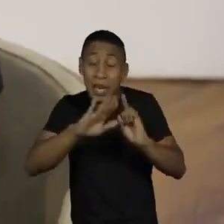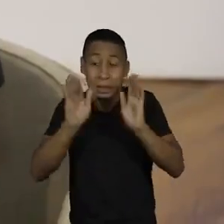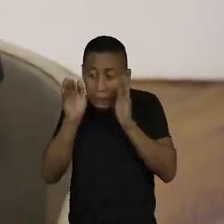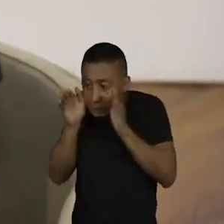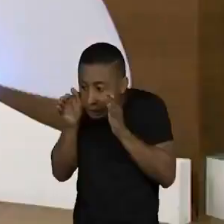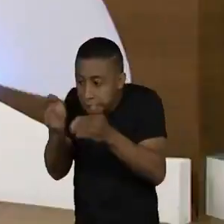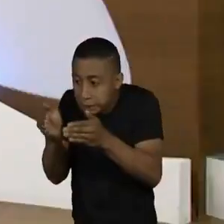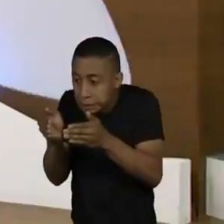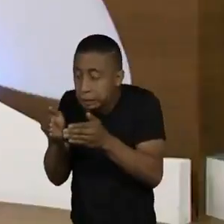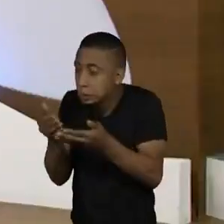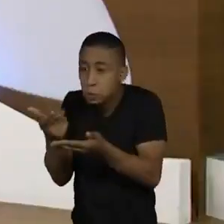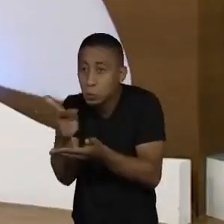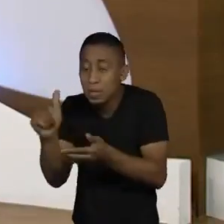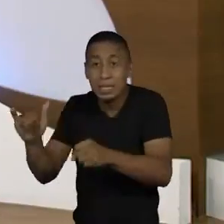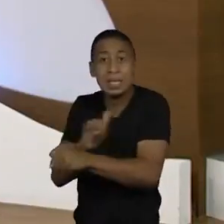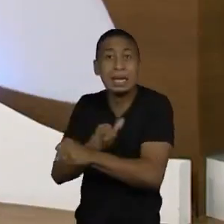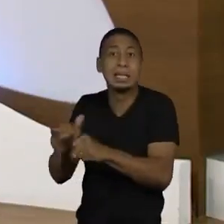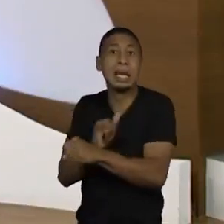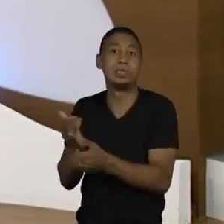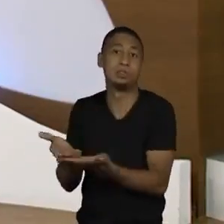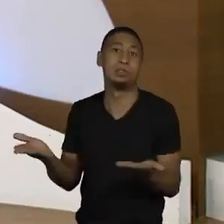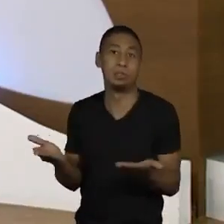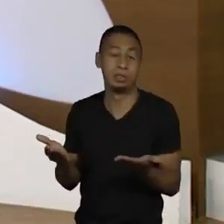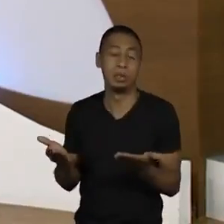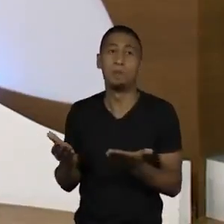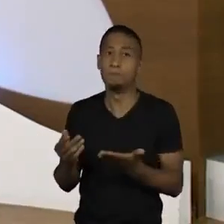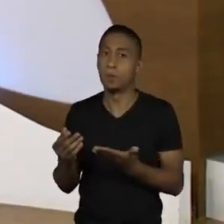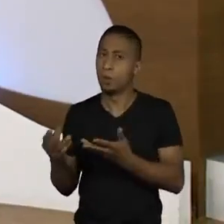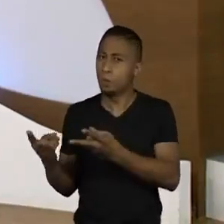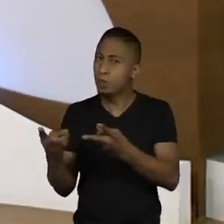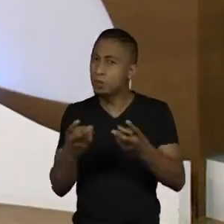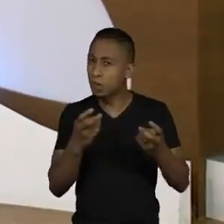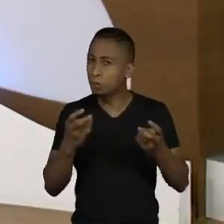agenda. Eu vejo a sociedade reanimando.